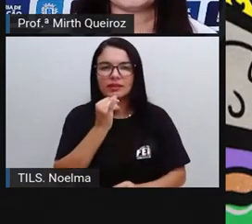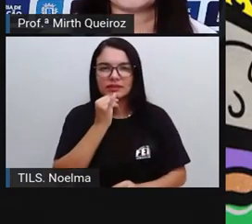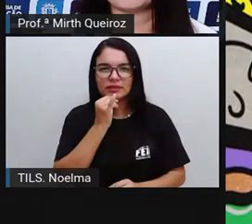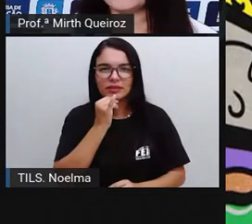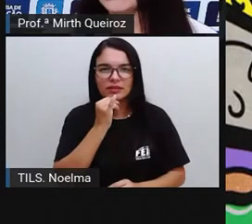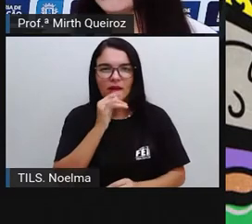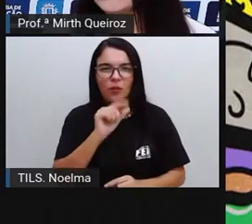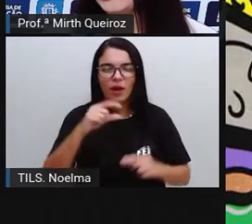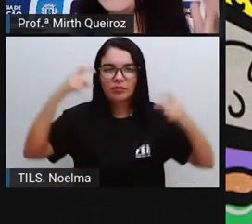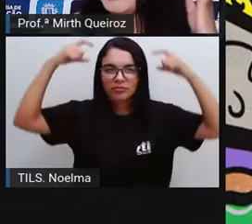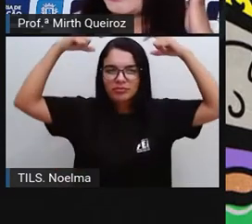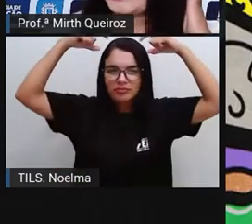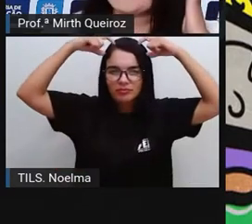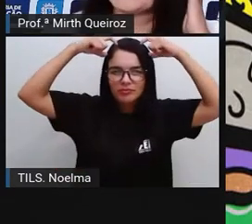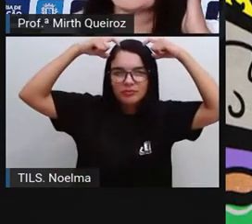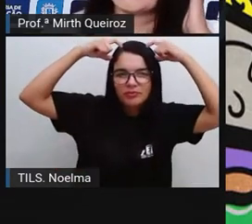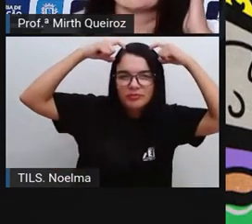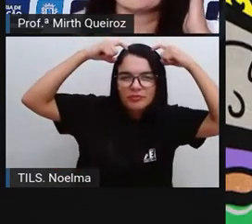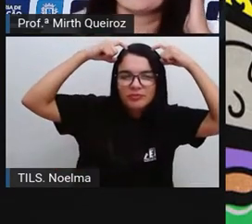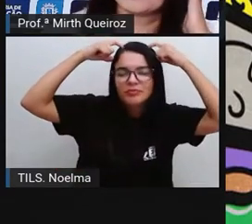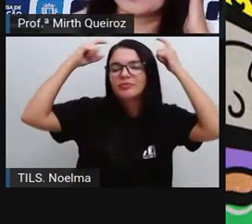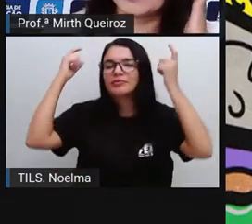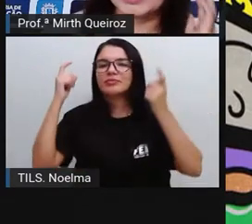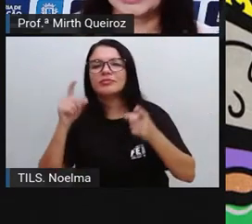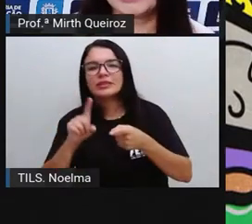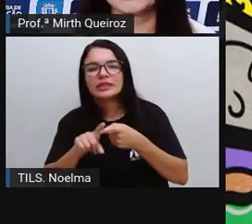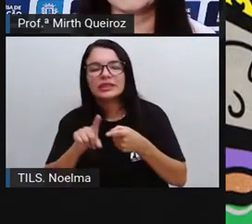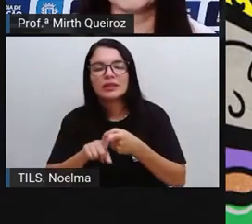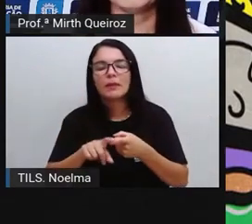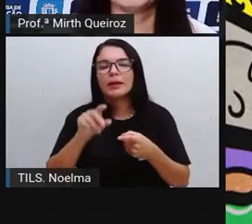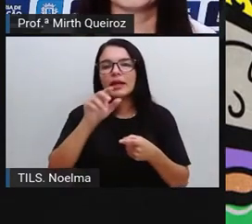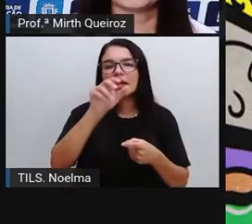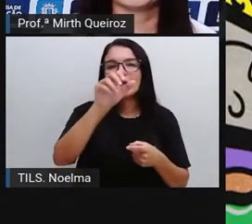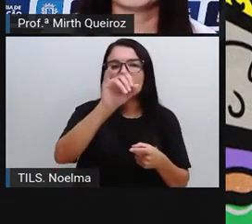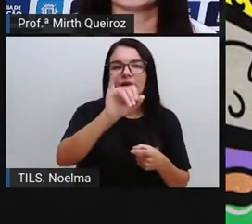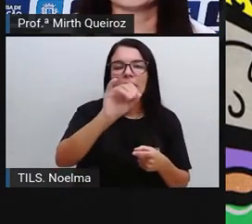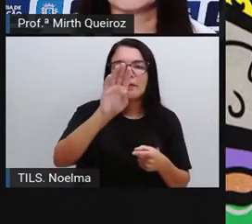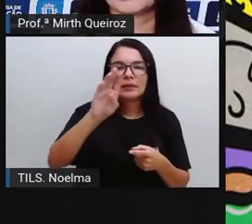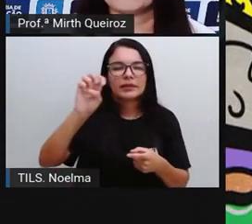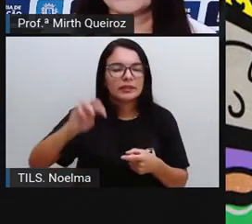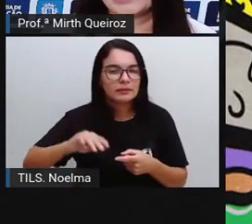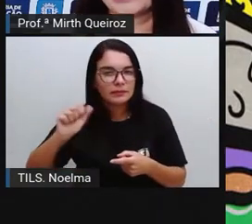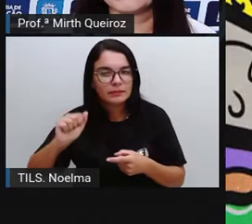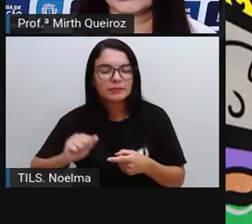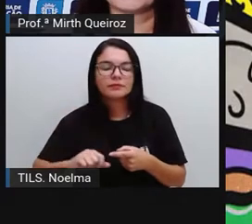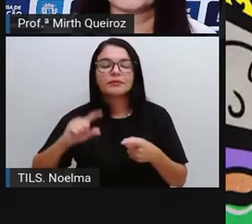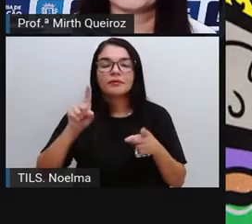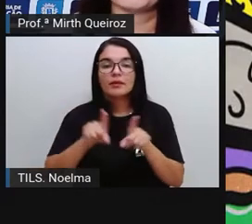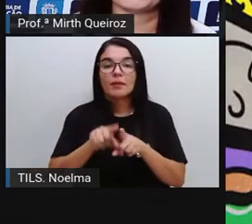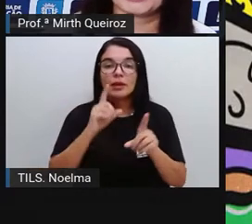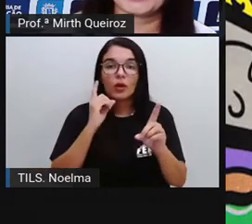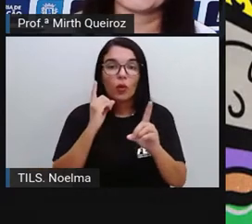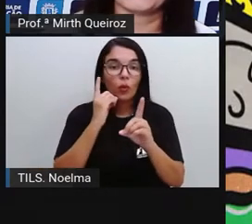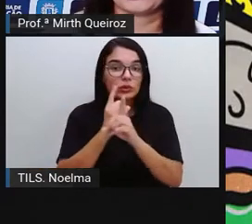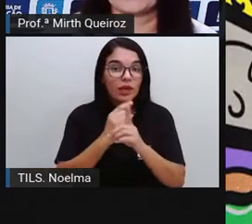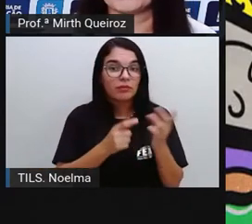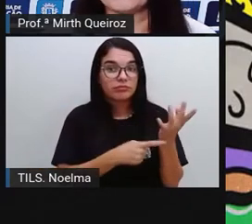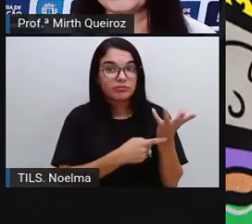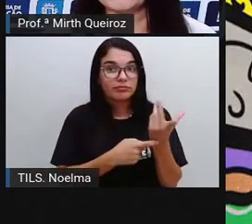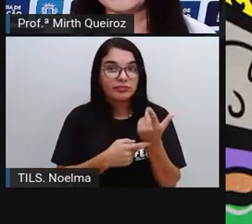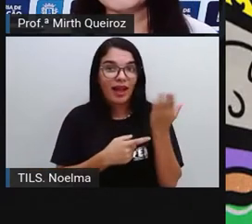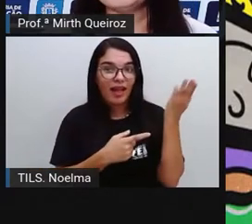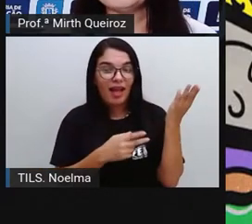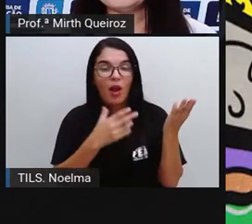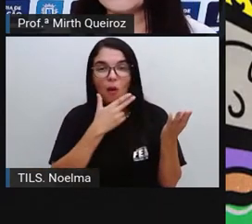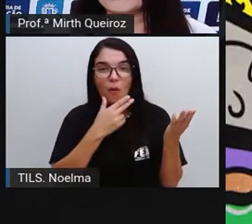a Disney, Absolute, IBM, certo? E aí nós vamos encontrar as obras de arte de Romero